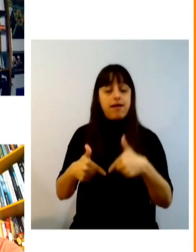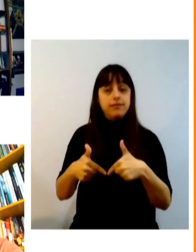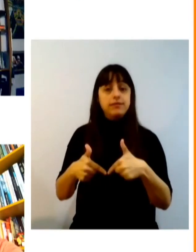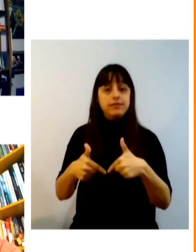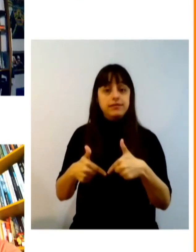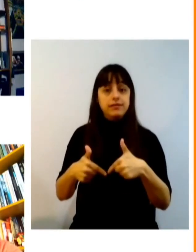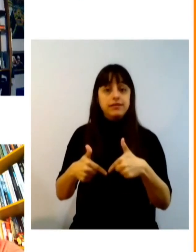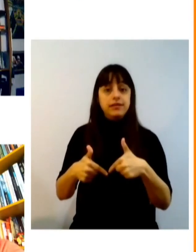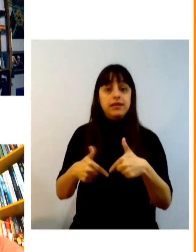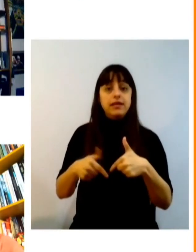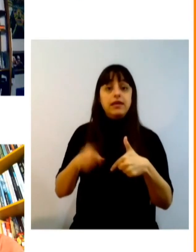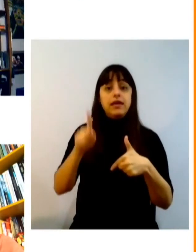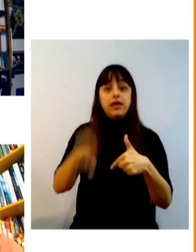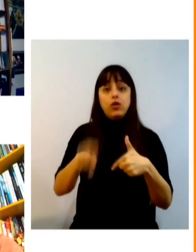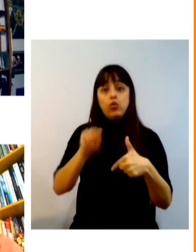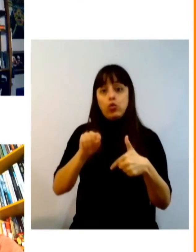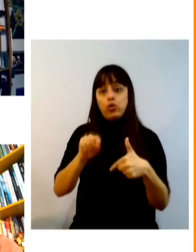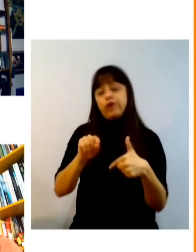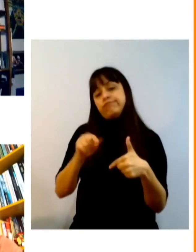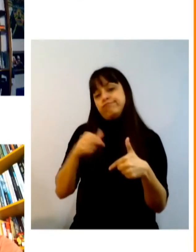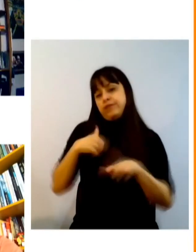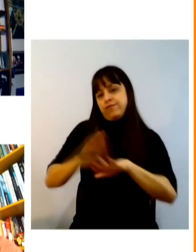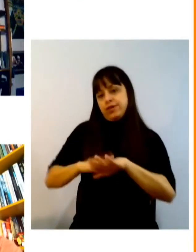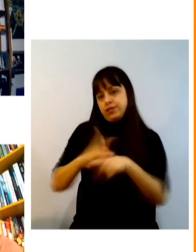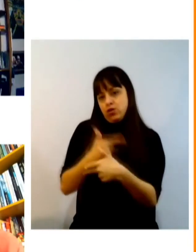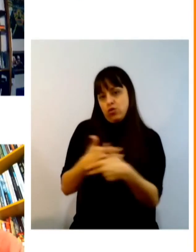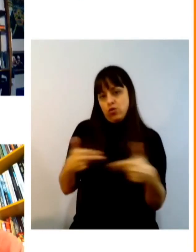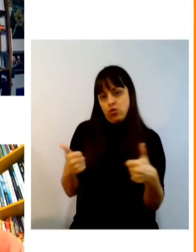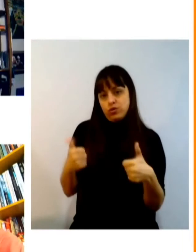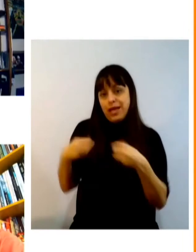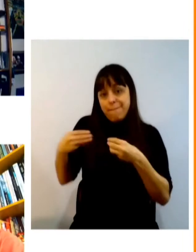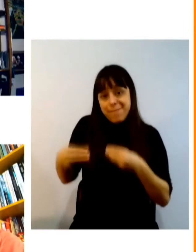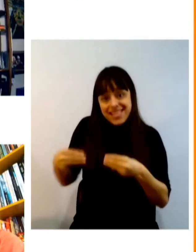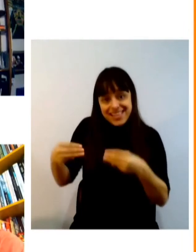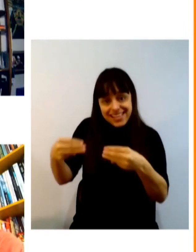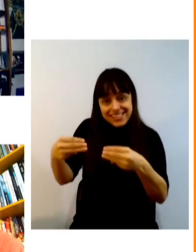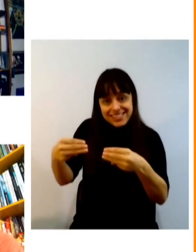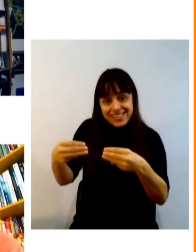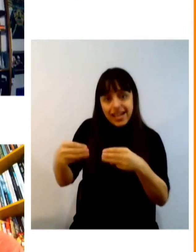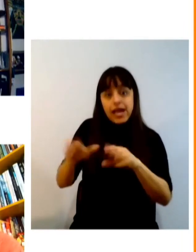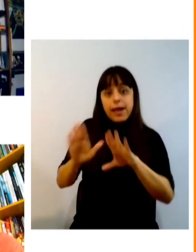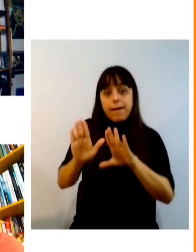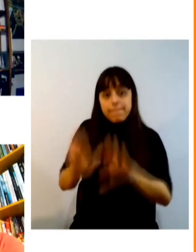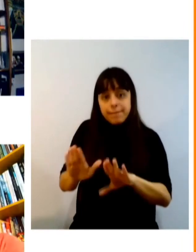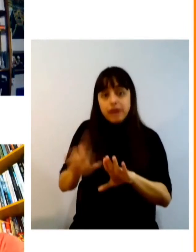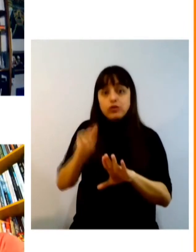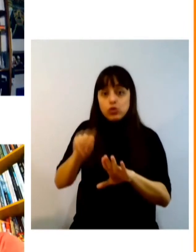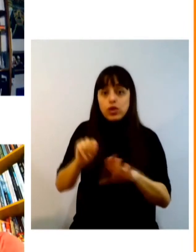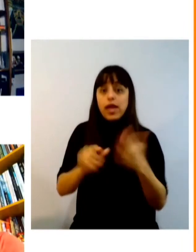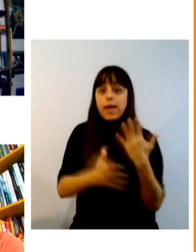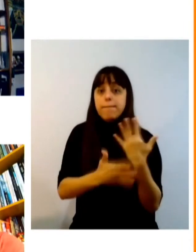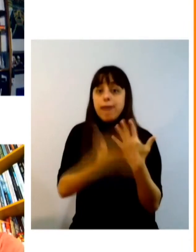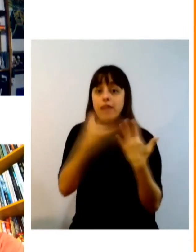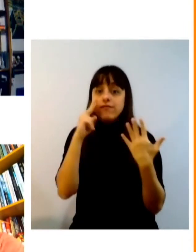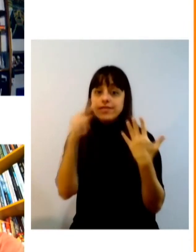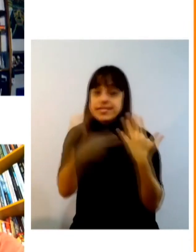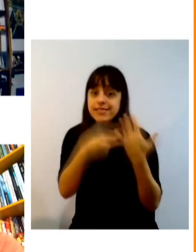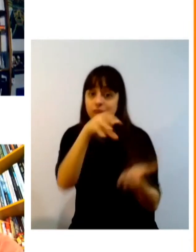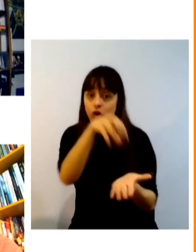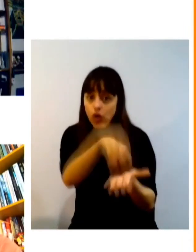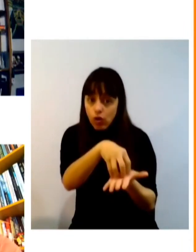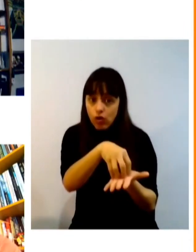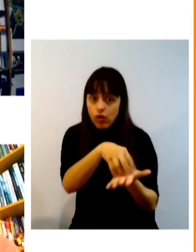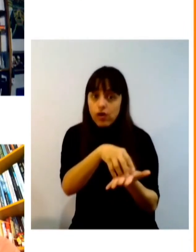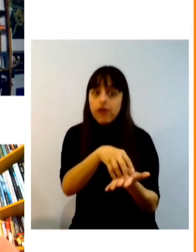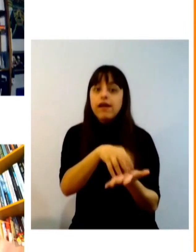uma grande tarefa nos prós é que você pode fazer coisas em escala o que eu fazia como ministra em manos